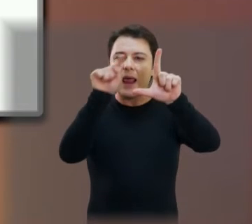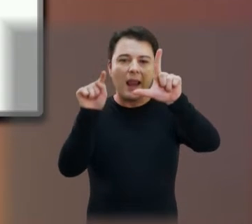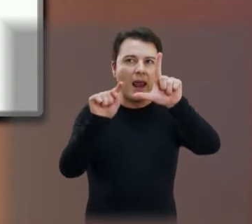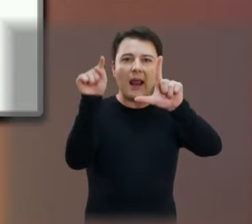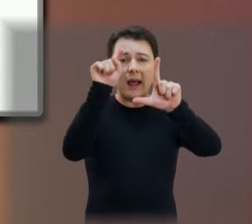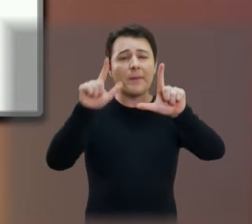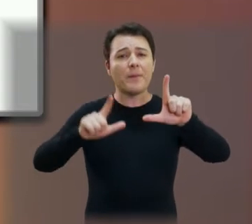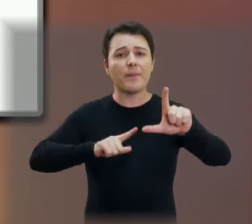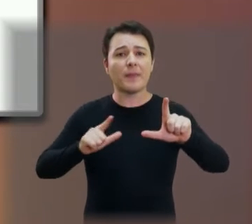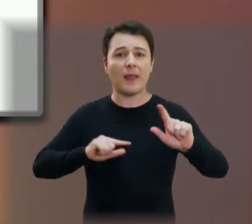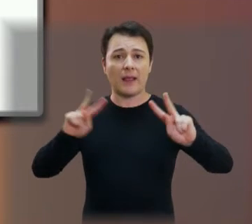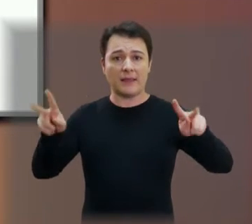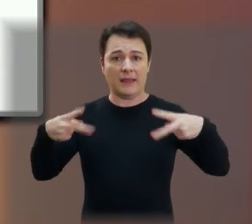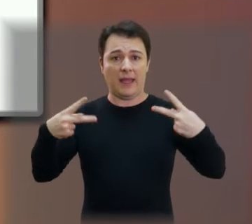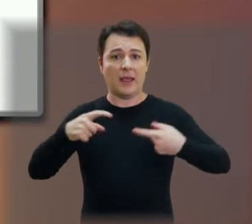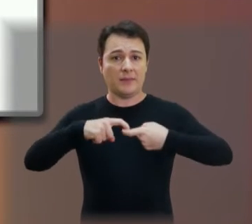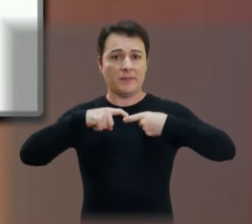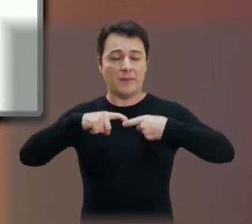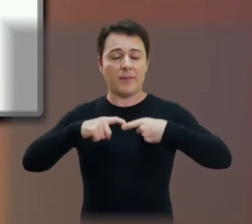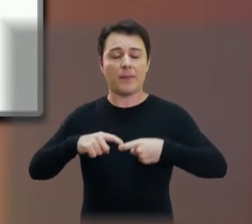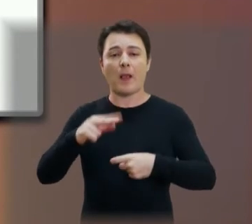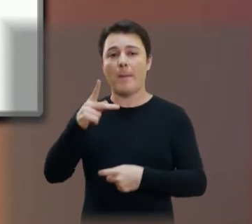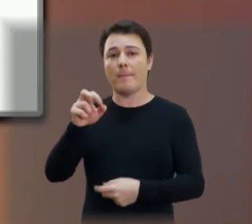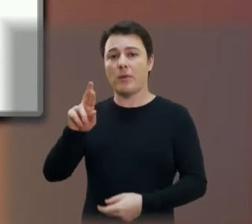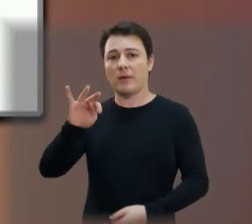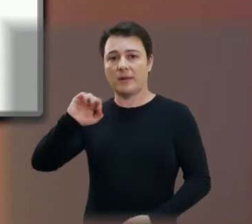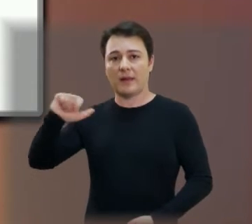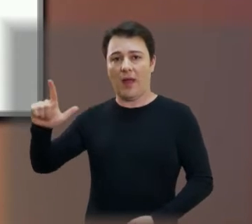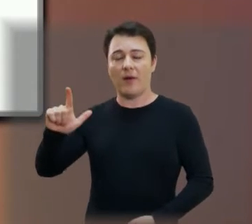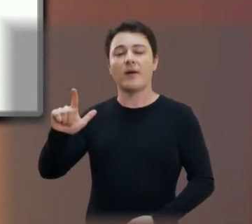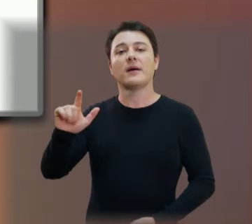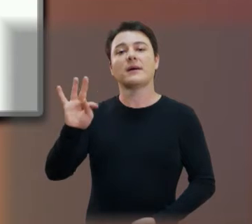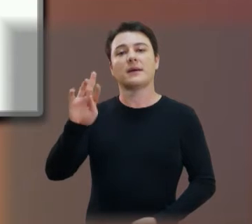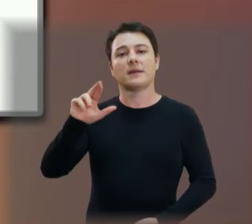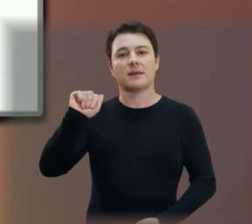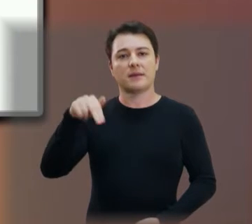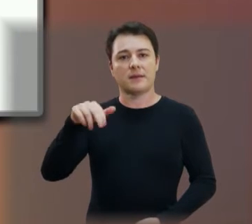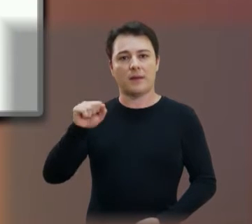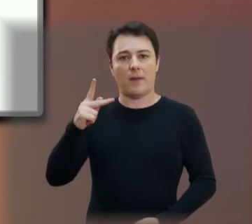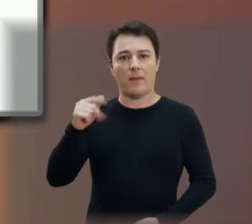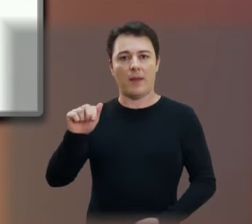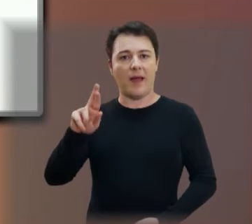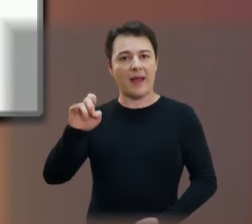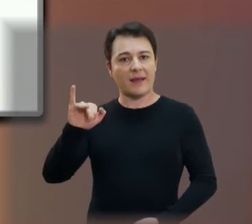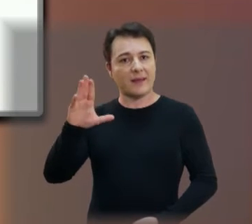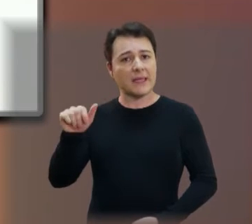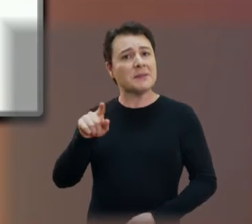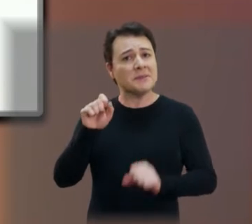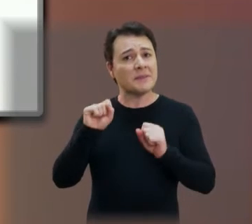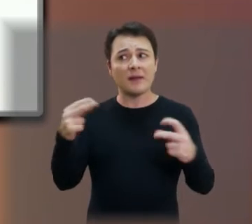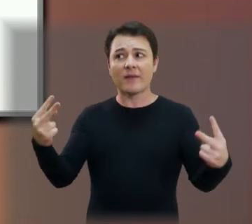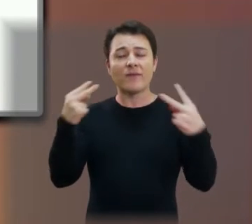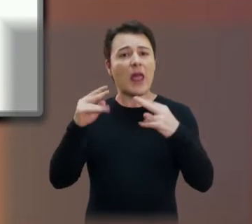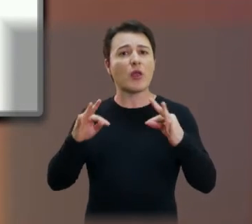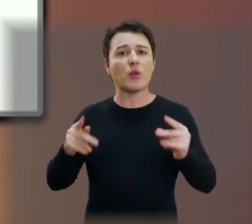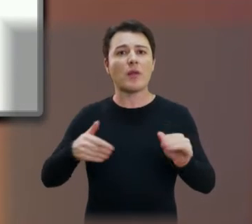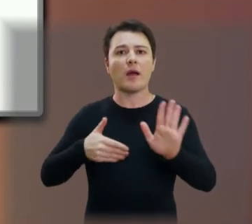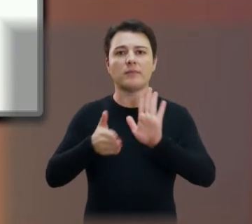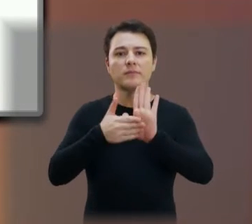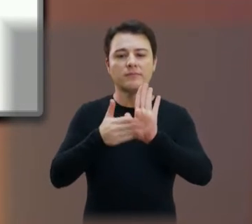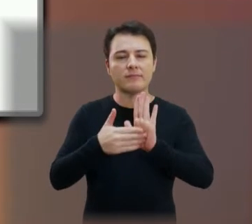nós temos um link com o portal da transparência, que ele cai direto no CIAVE, onde vocês podem pesquisar todas as nossas proposituras de lei,